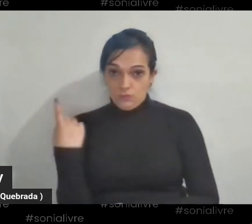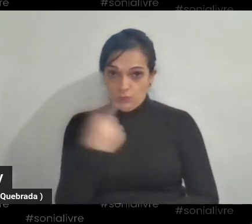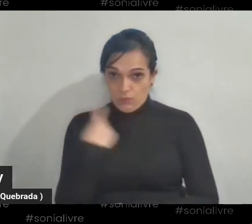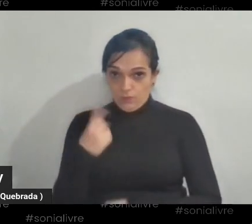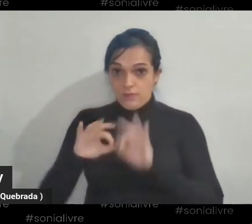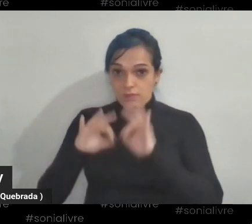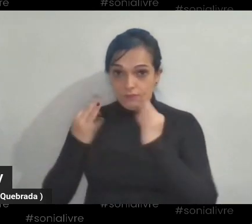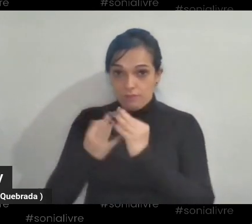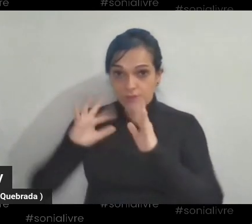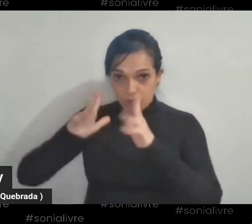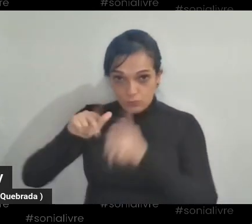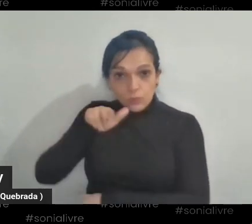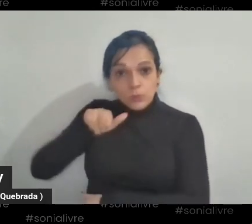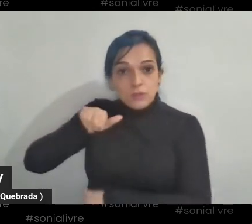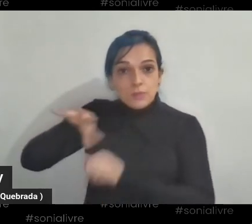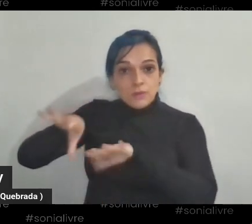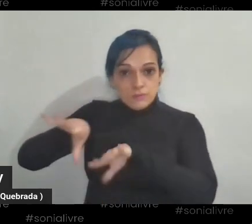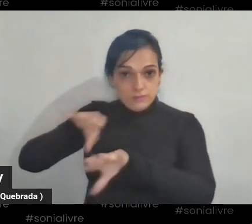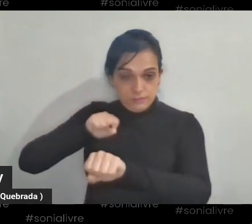Vamos lá, Marisa.